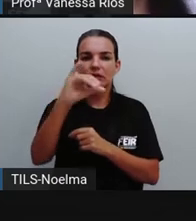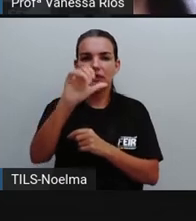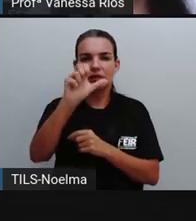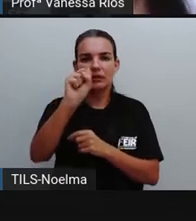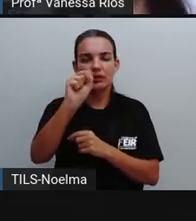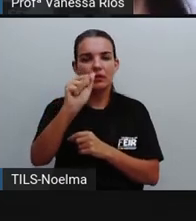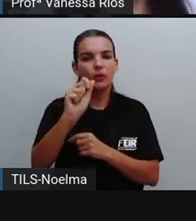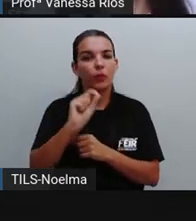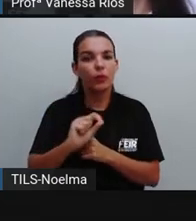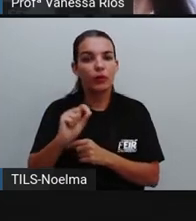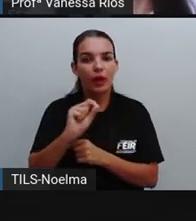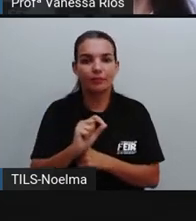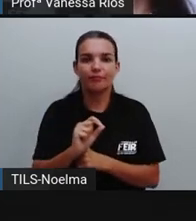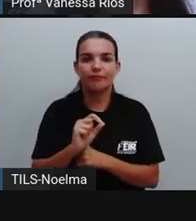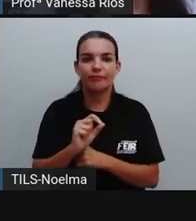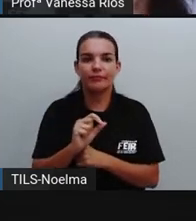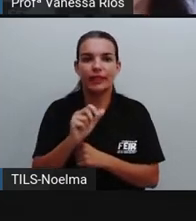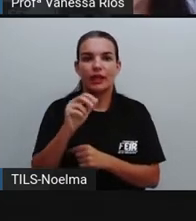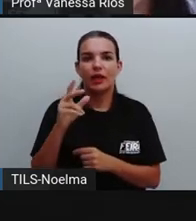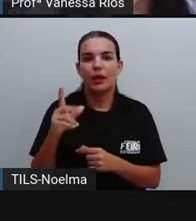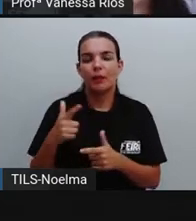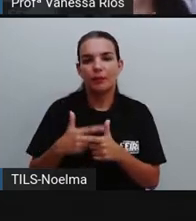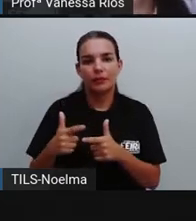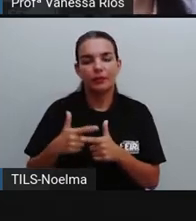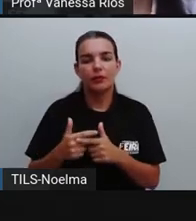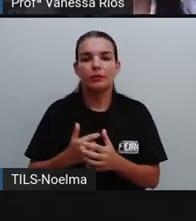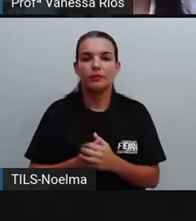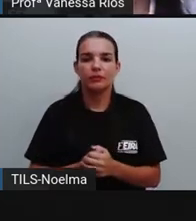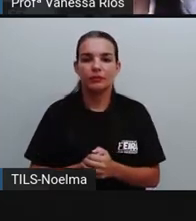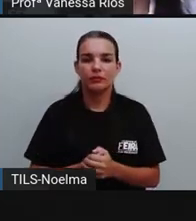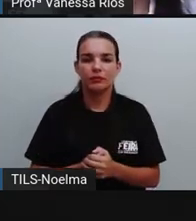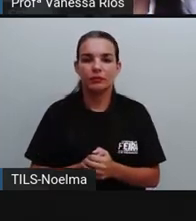continuarem sendo usadas aí em grande escala.